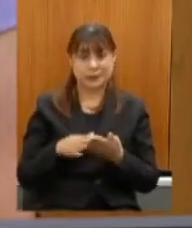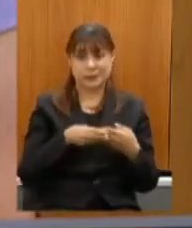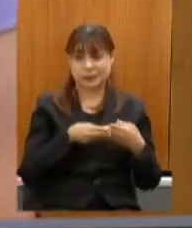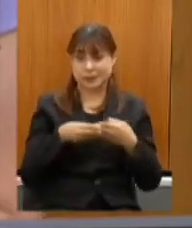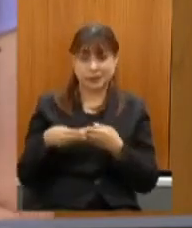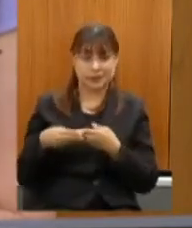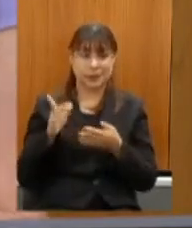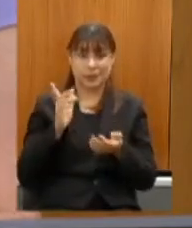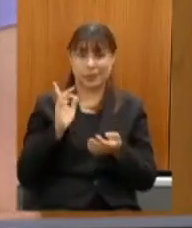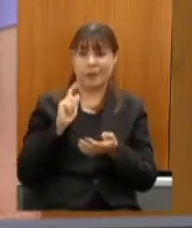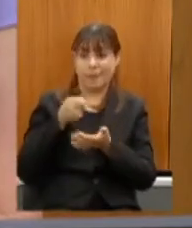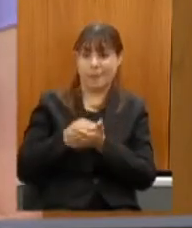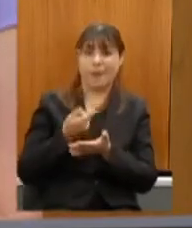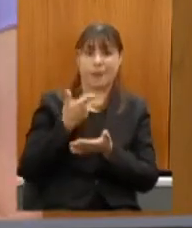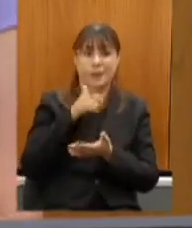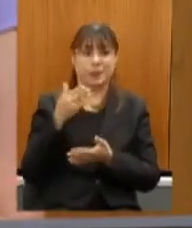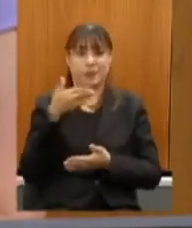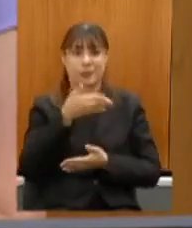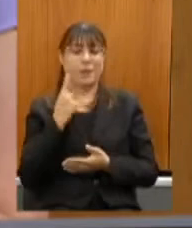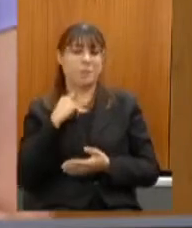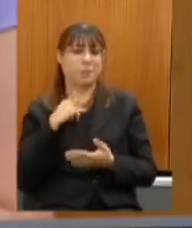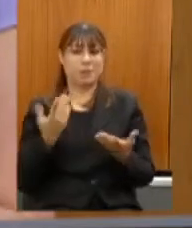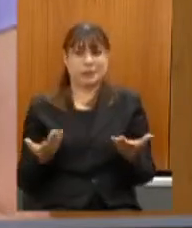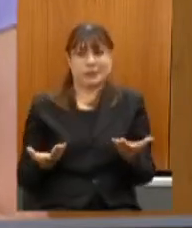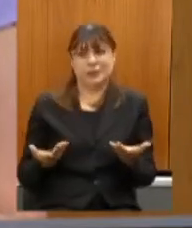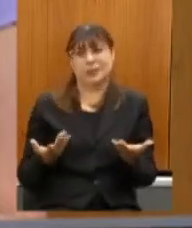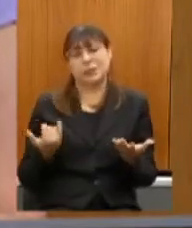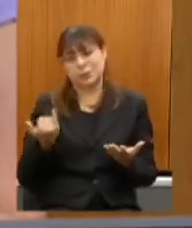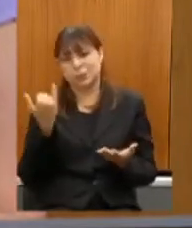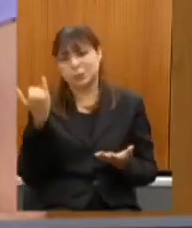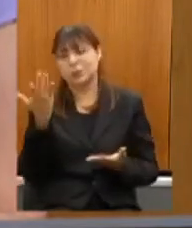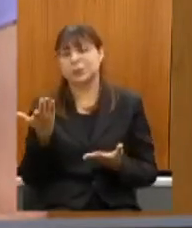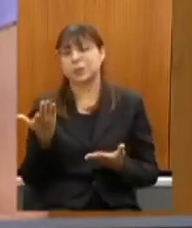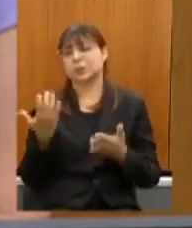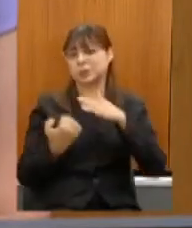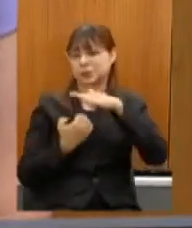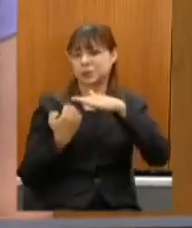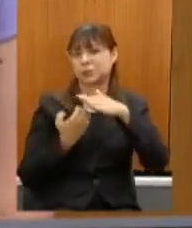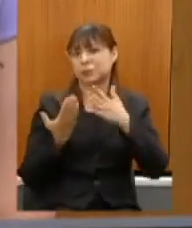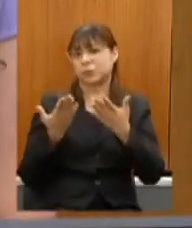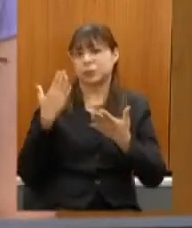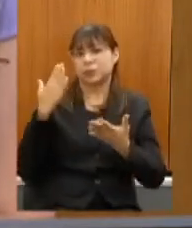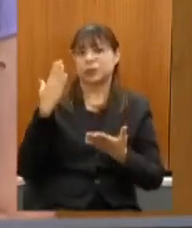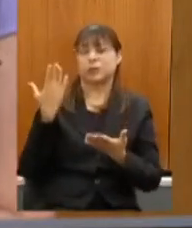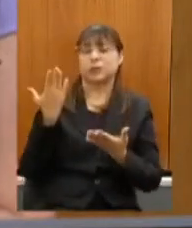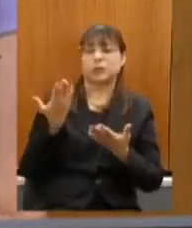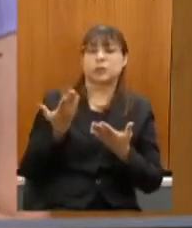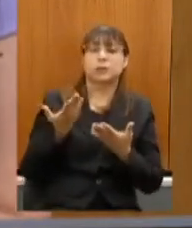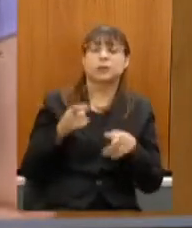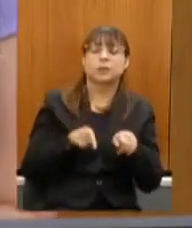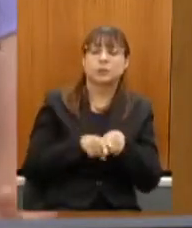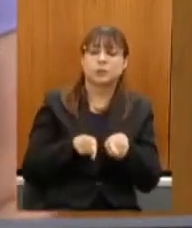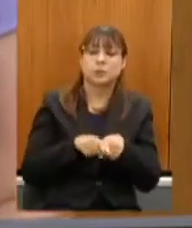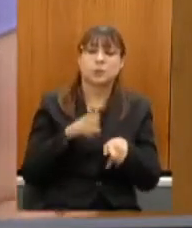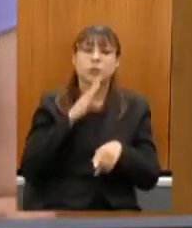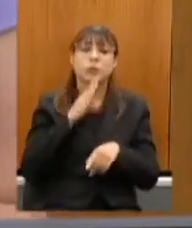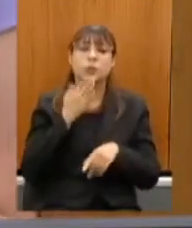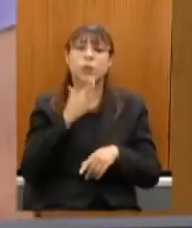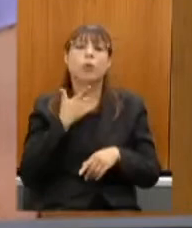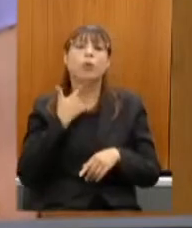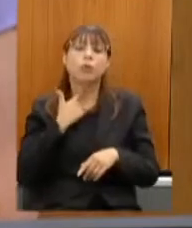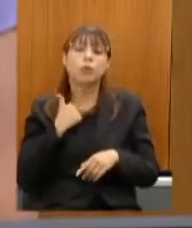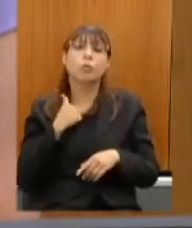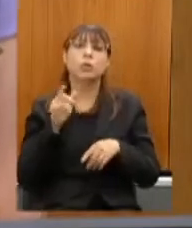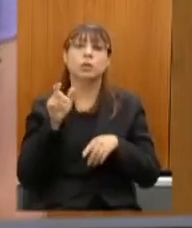importantíssimo essa aproximação do mercado para entender quais são os anseios das pessoas e do mercado para que a gente possa de